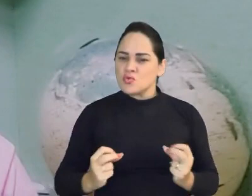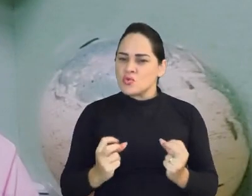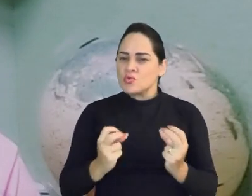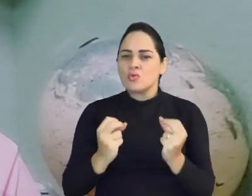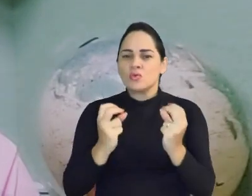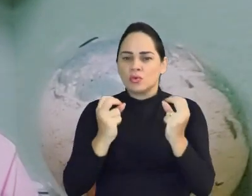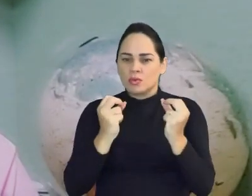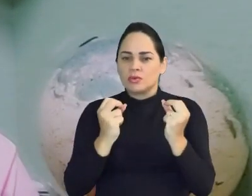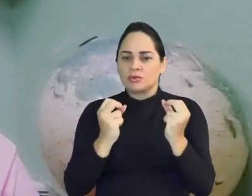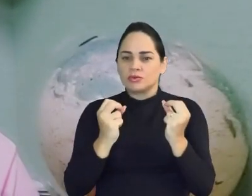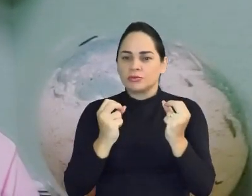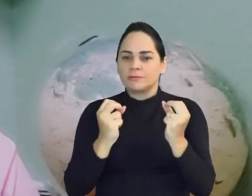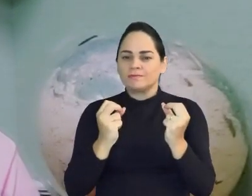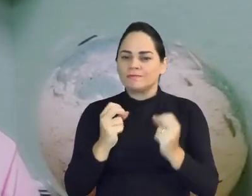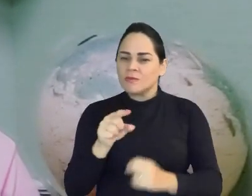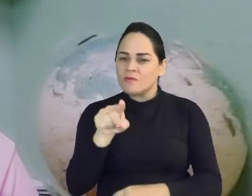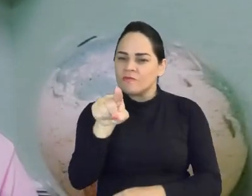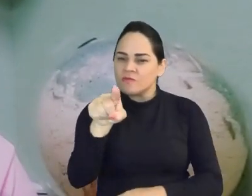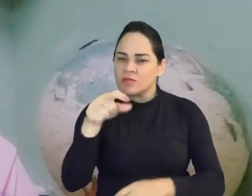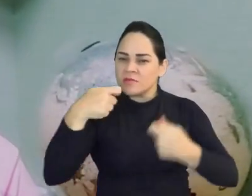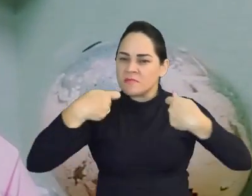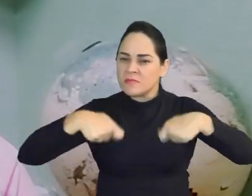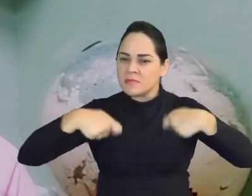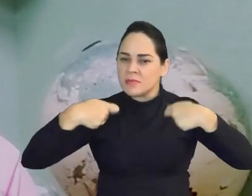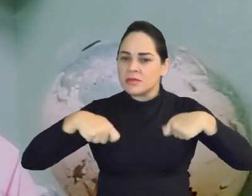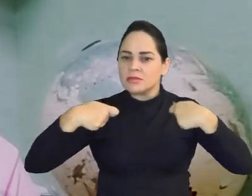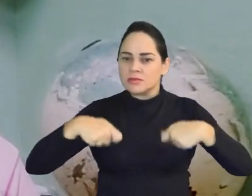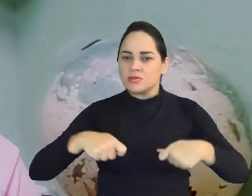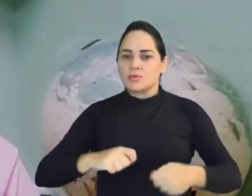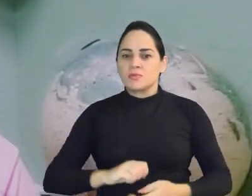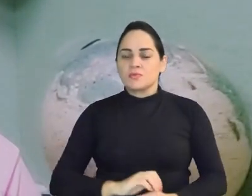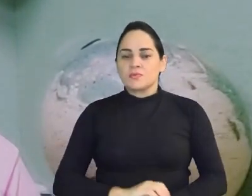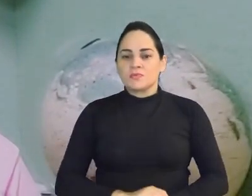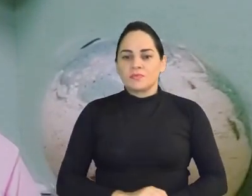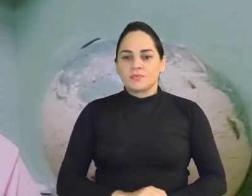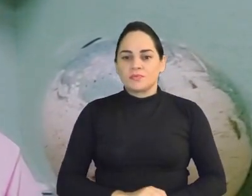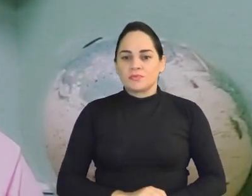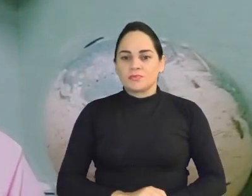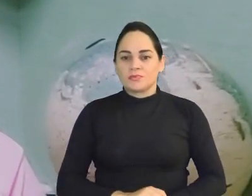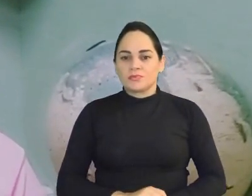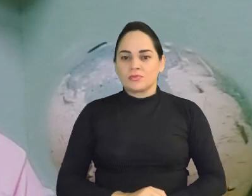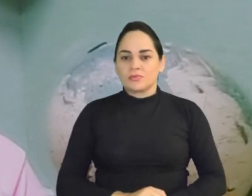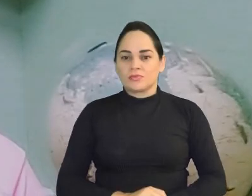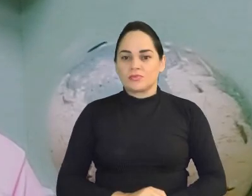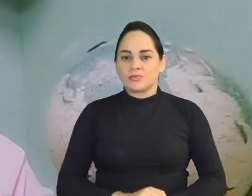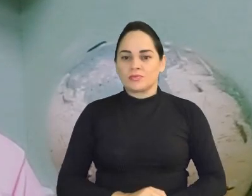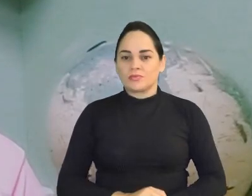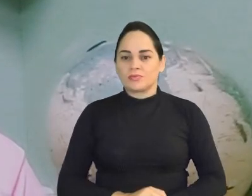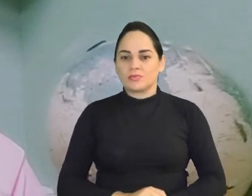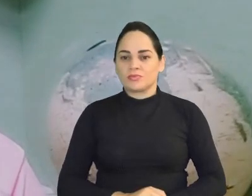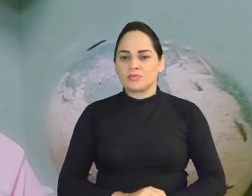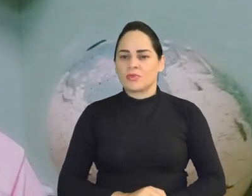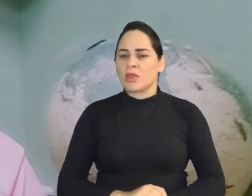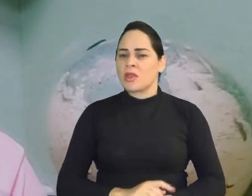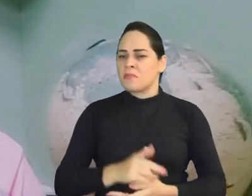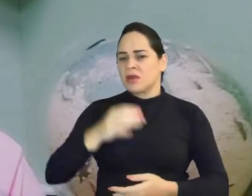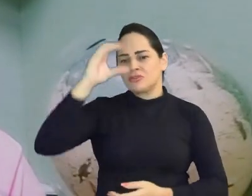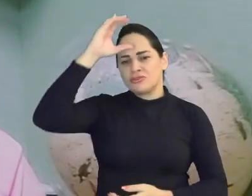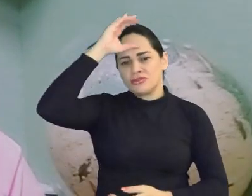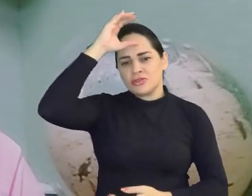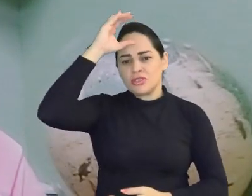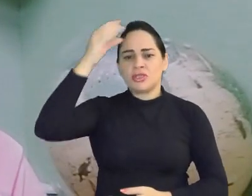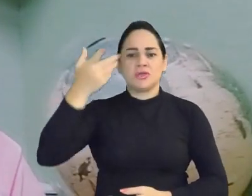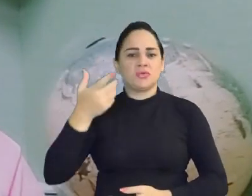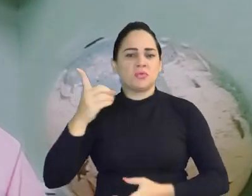oncologia que você precisou para seu